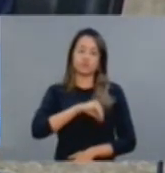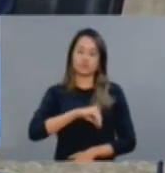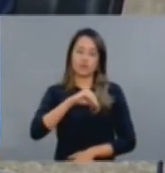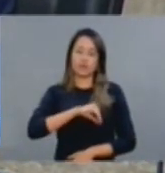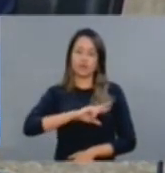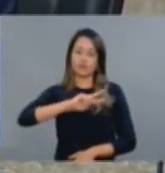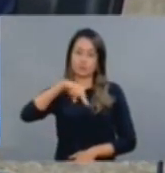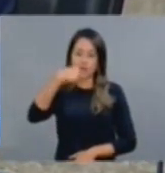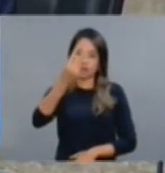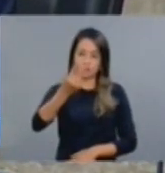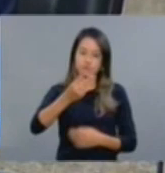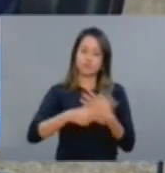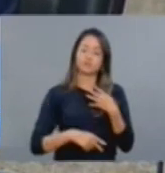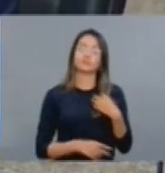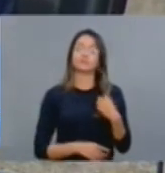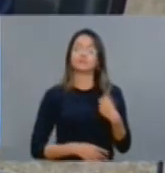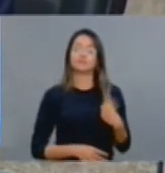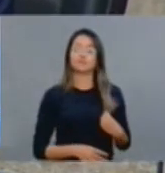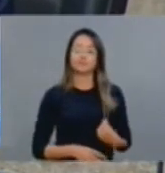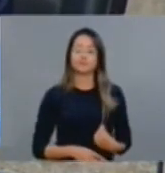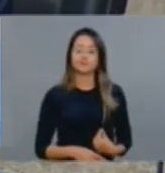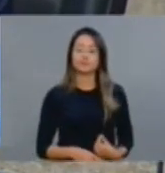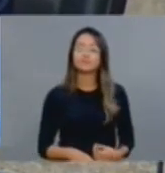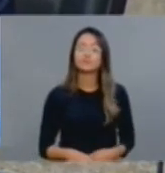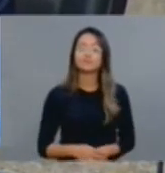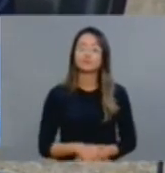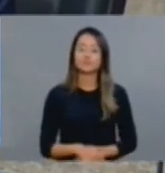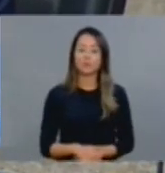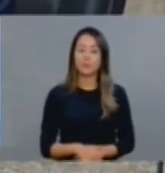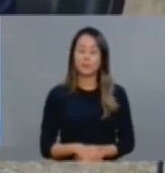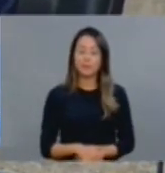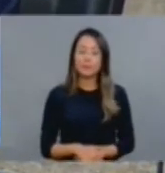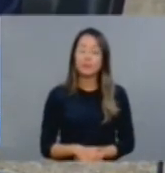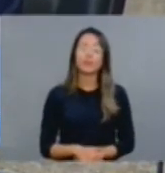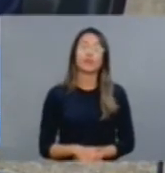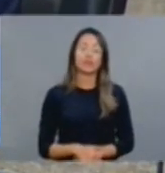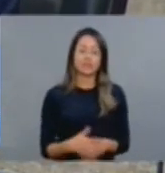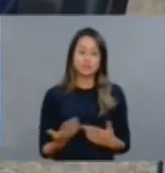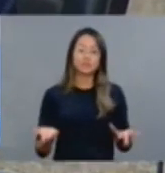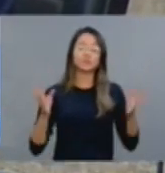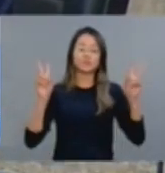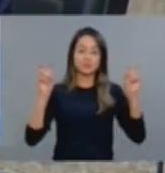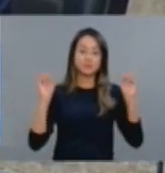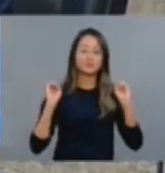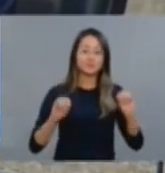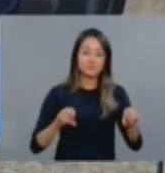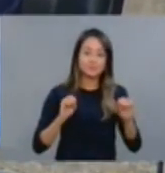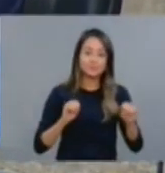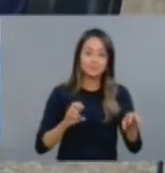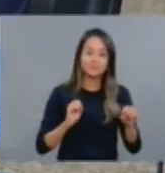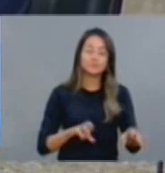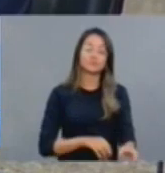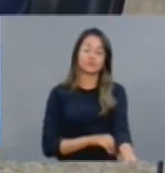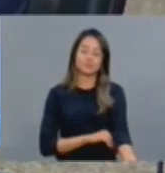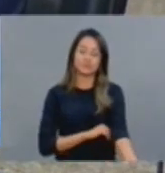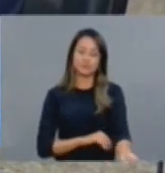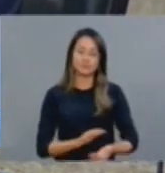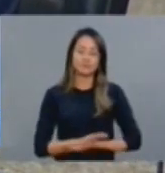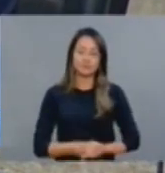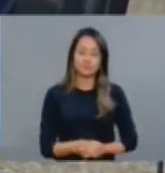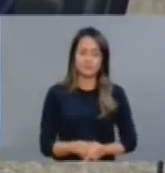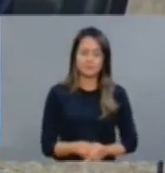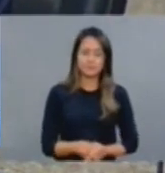relação à questão do magistério, em relação à educação. E quero também aqui